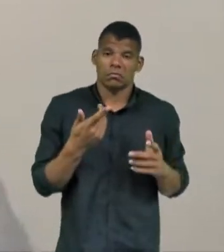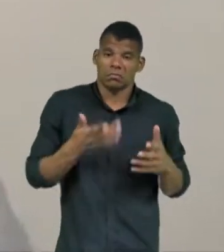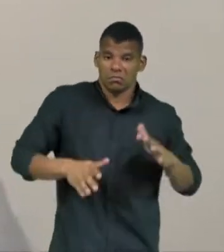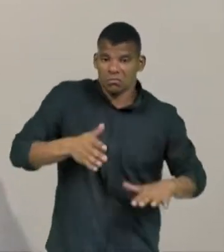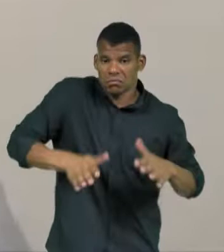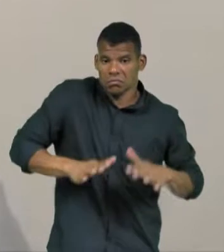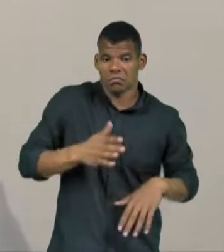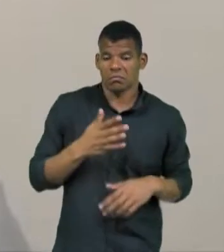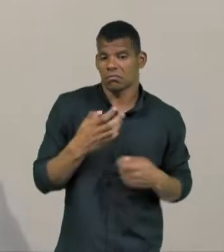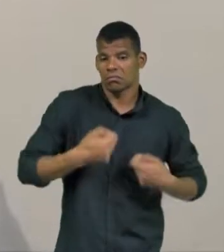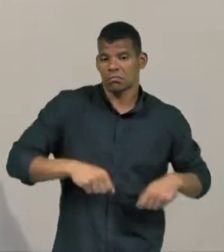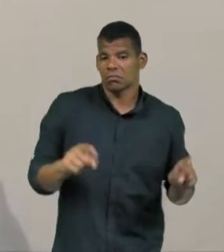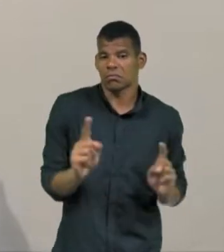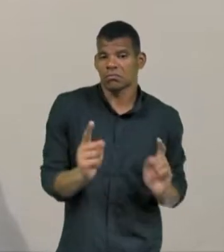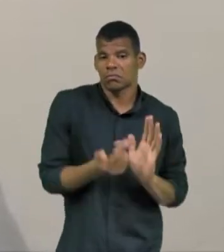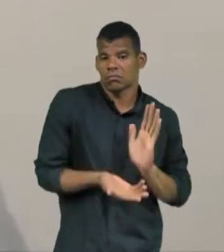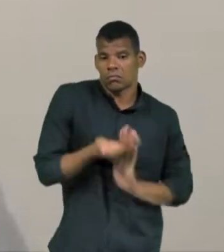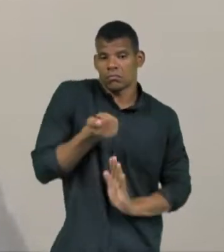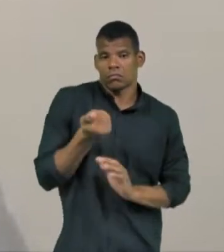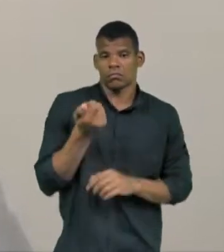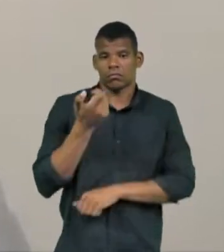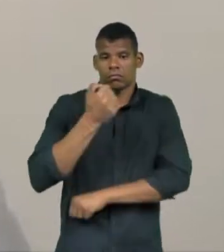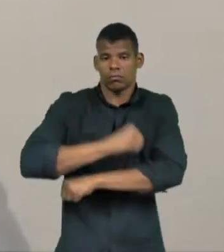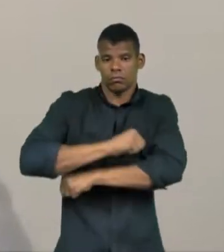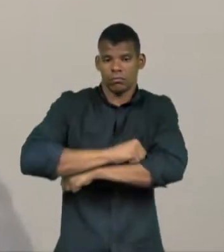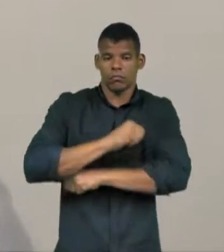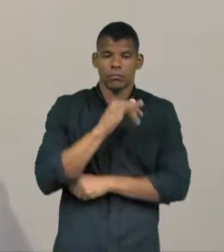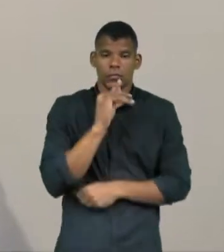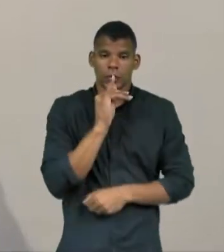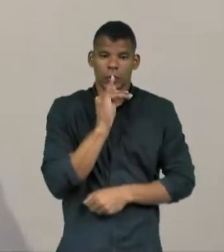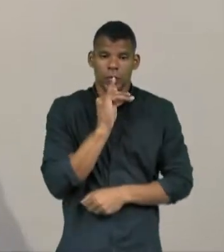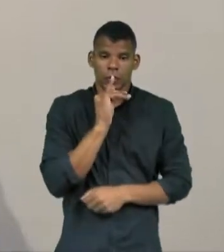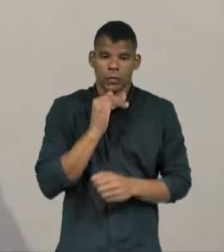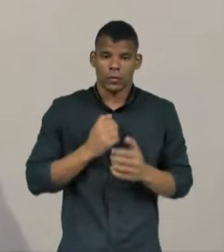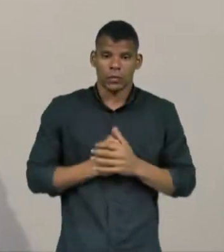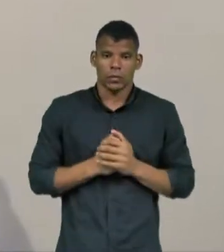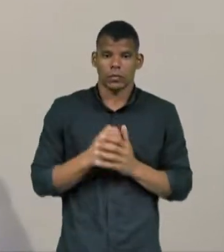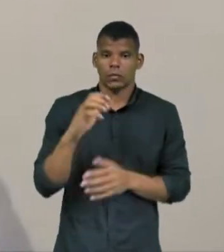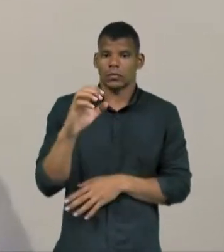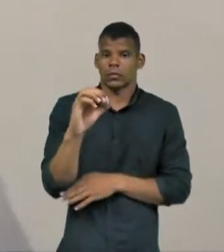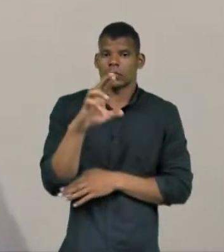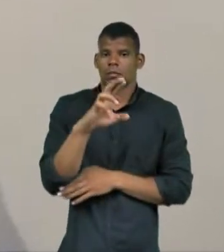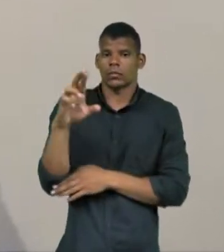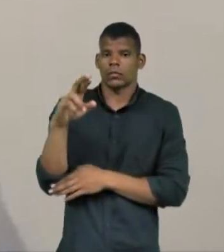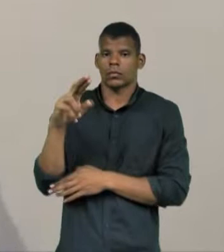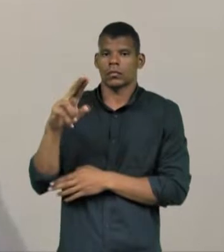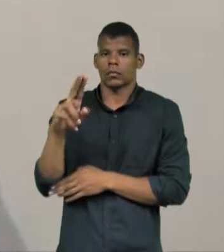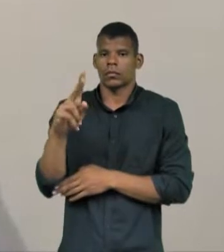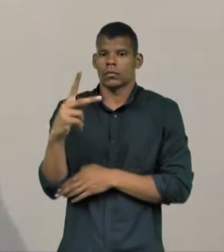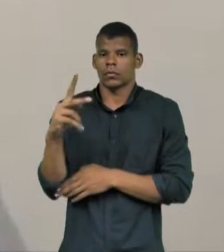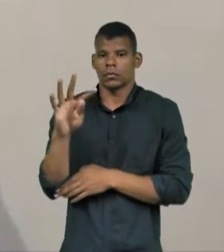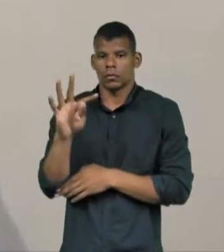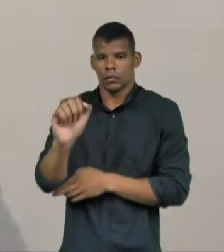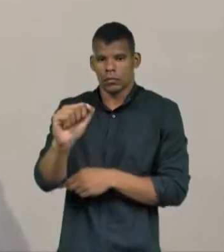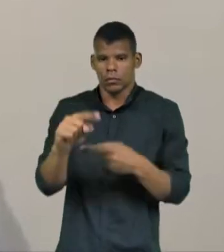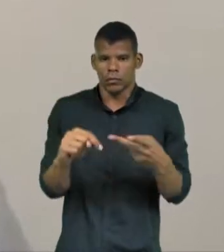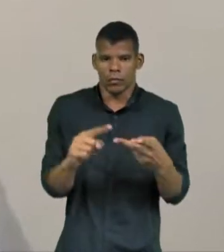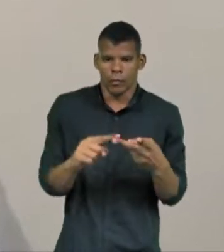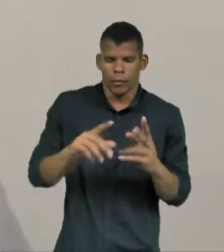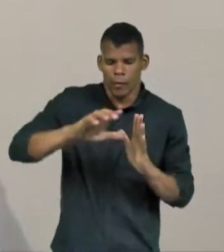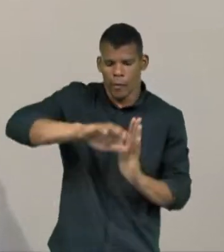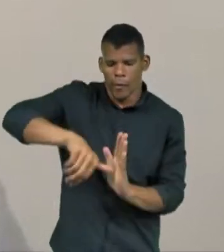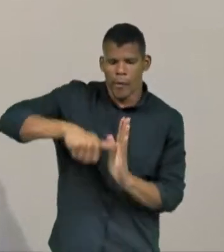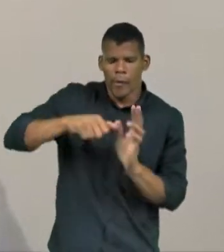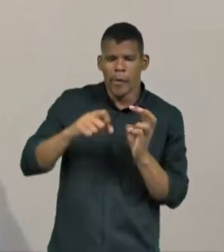deve ser removido das plataformas. É o caso, por exemplo, de corrupta, mentirosa, ladra. Por que a gente